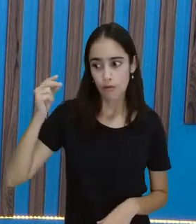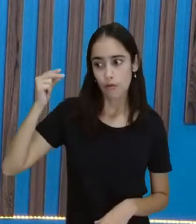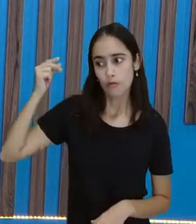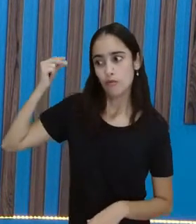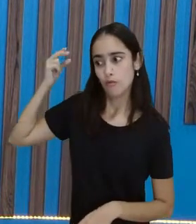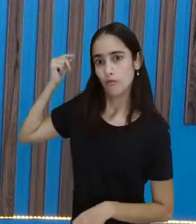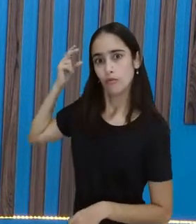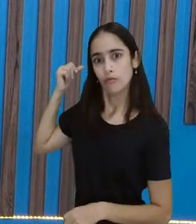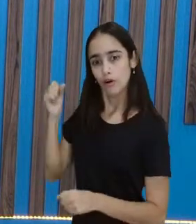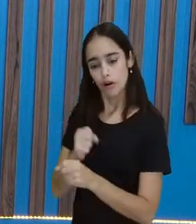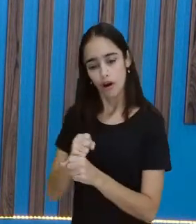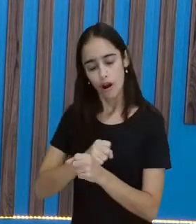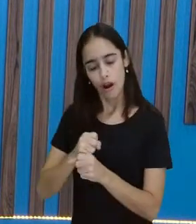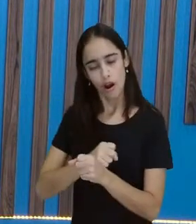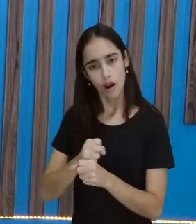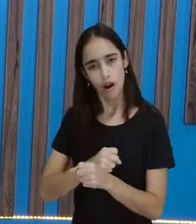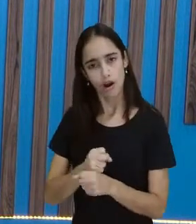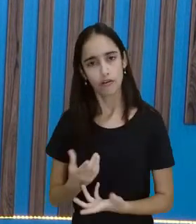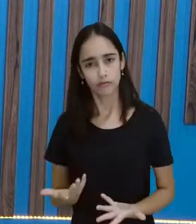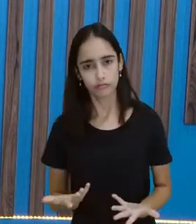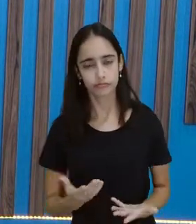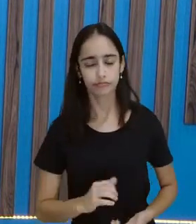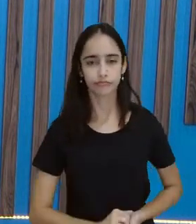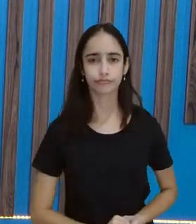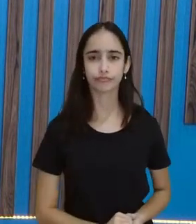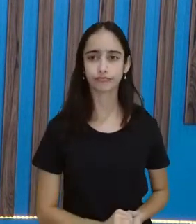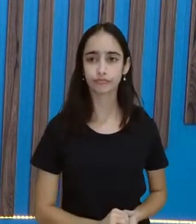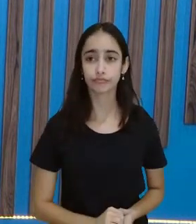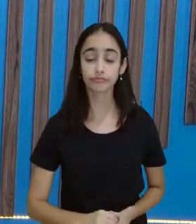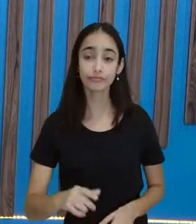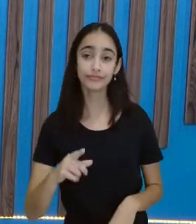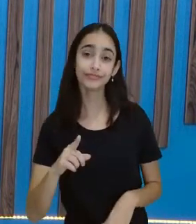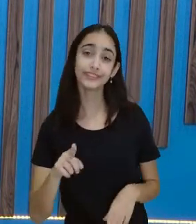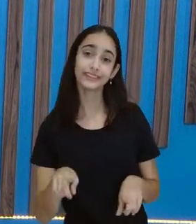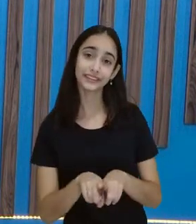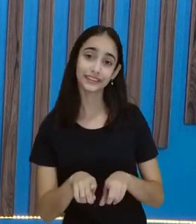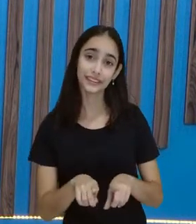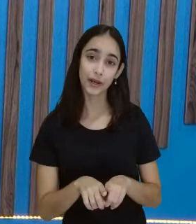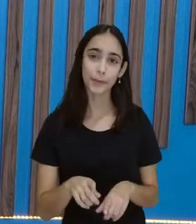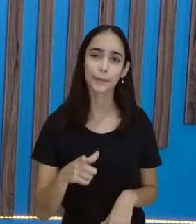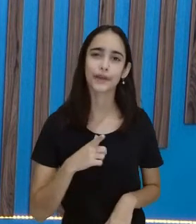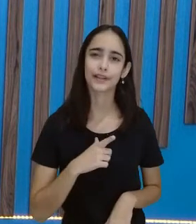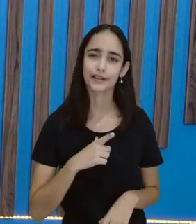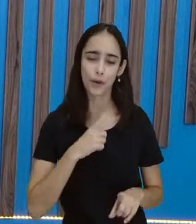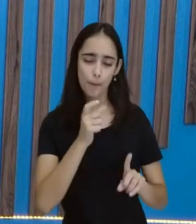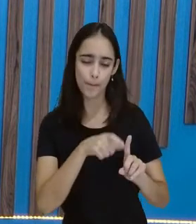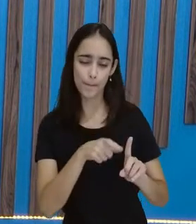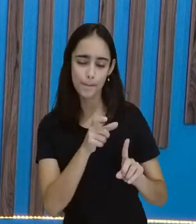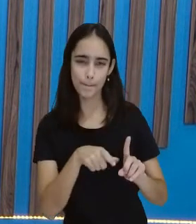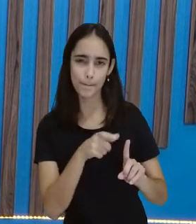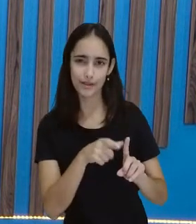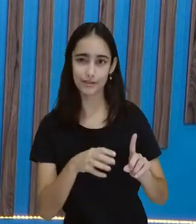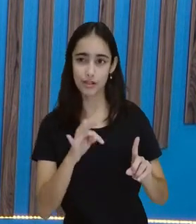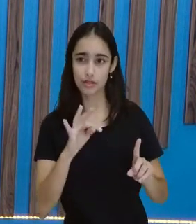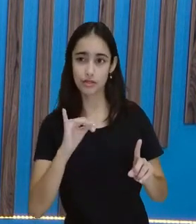fábulas. Então, nas fábulas tem também o personagem tipo. O que isso significa? Personagem tipo é aquele